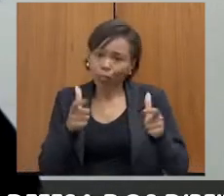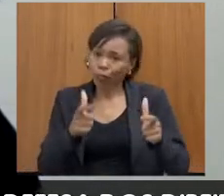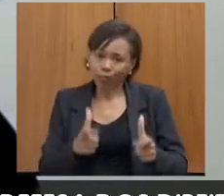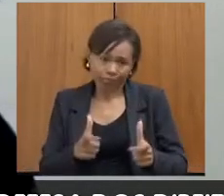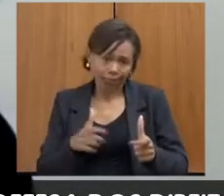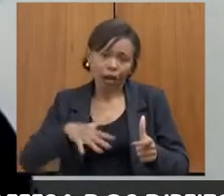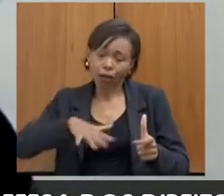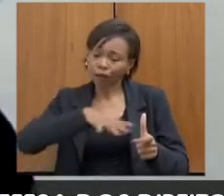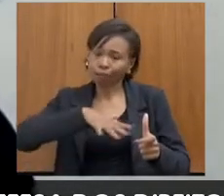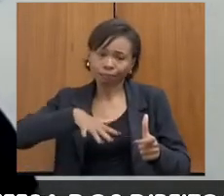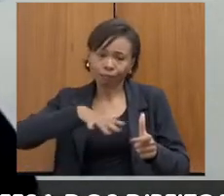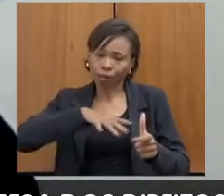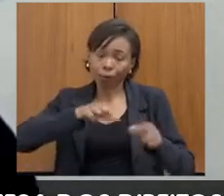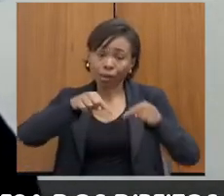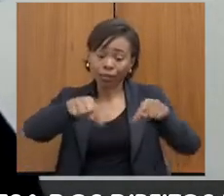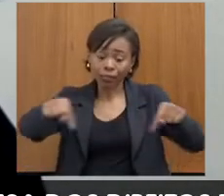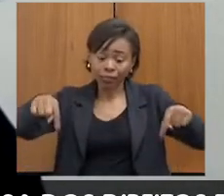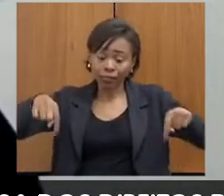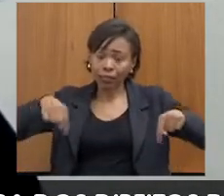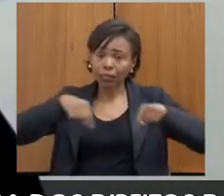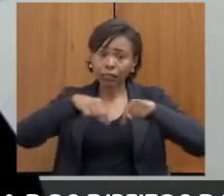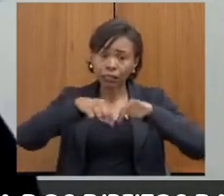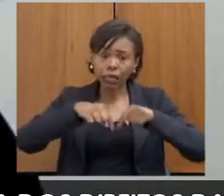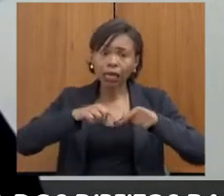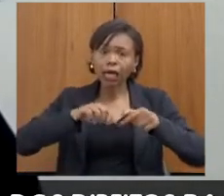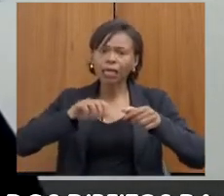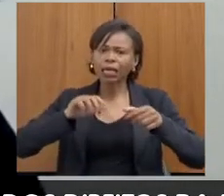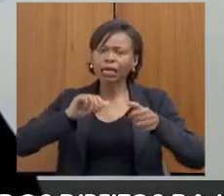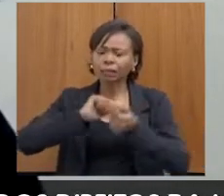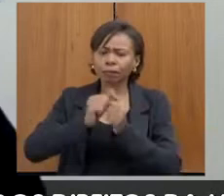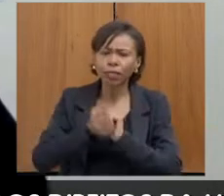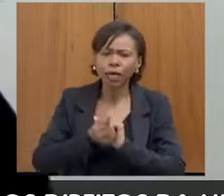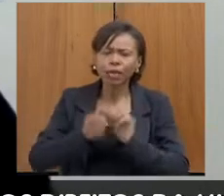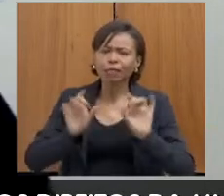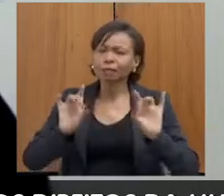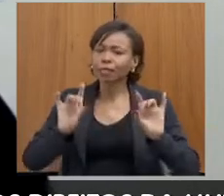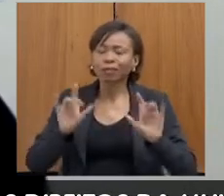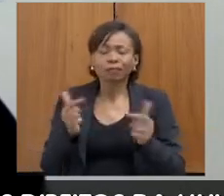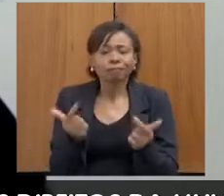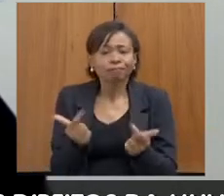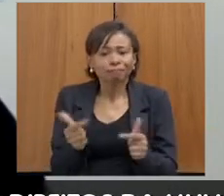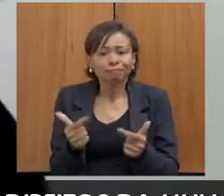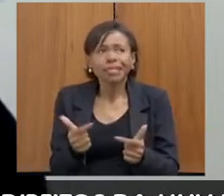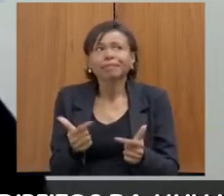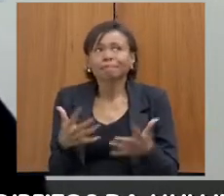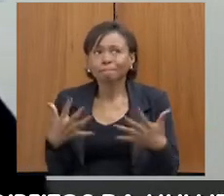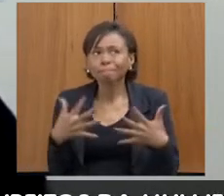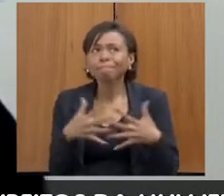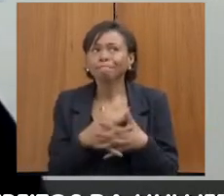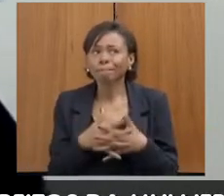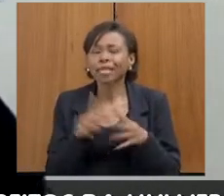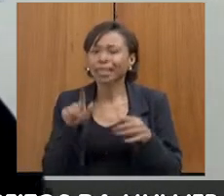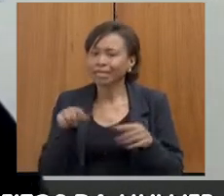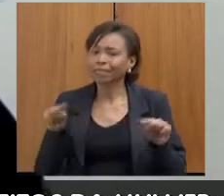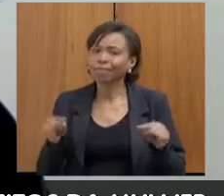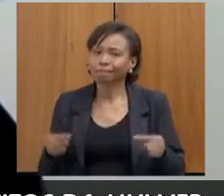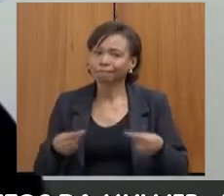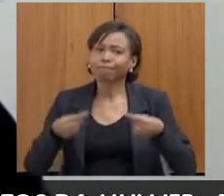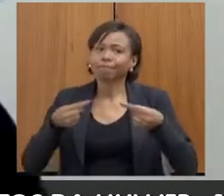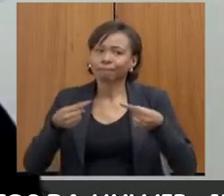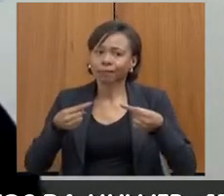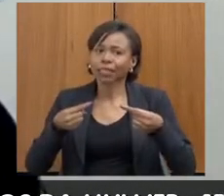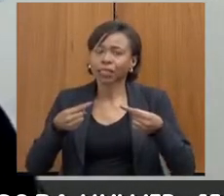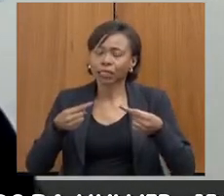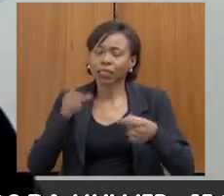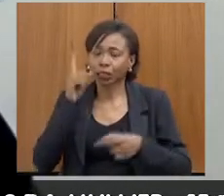não termos uma sala adequada, uma sala especializada, também atrapalha um pouco essa questão.